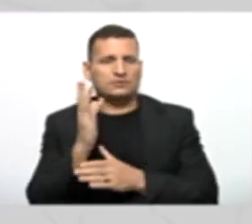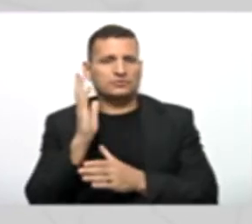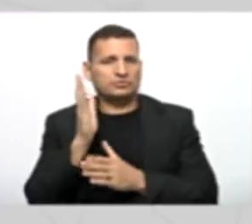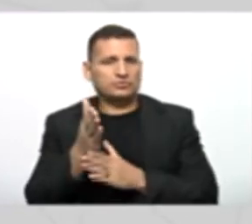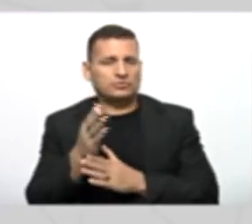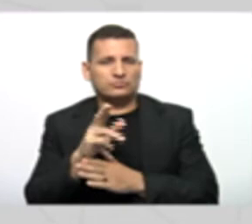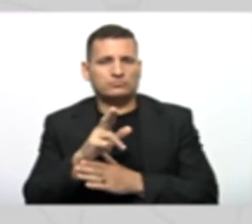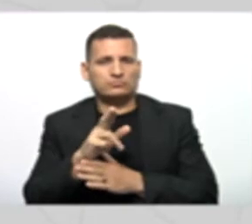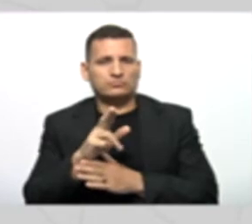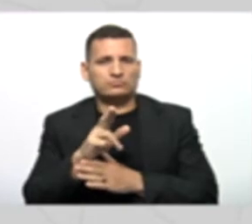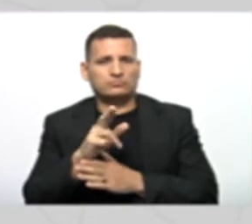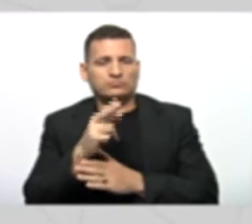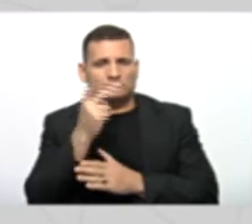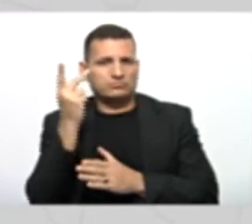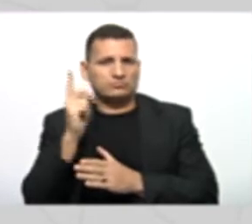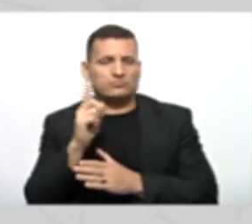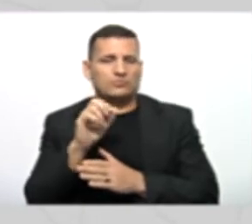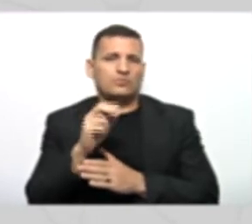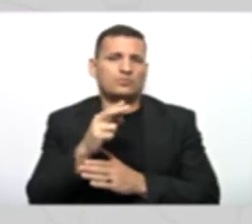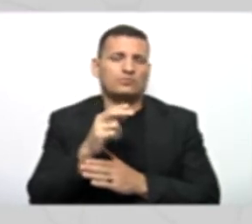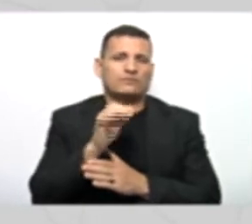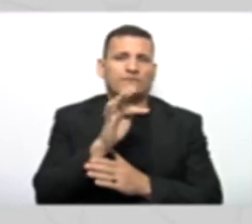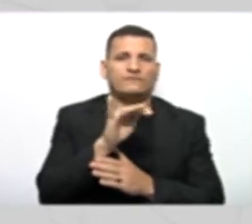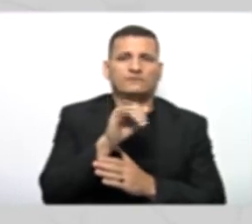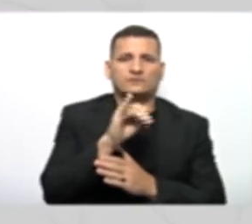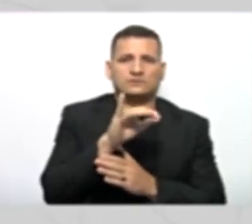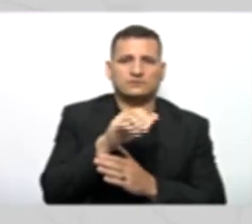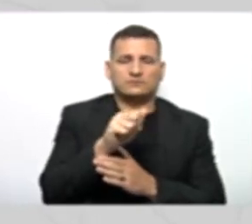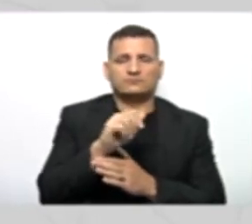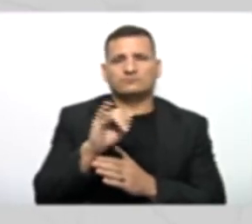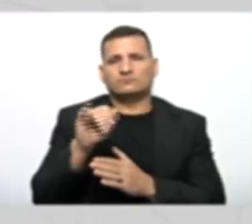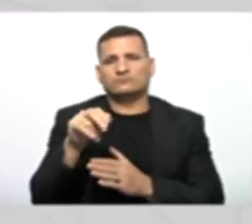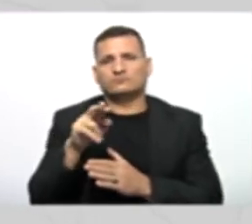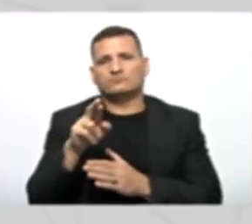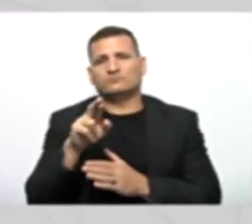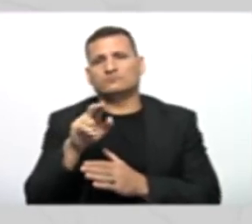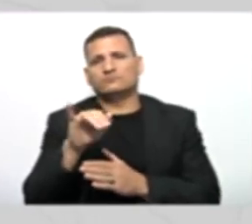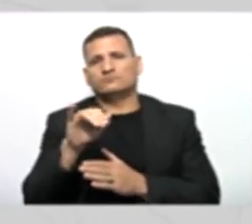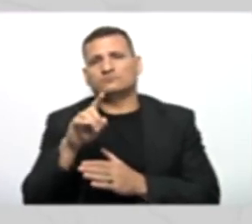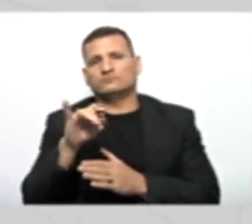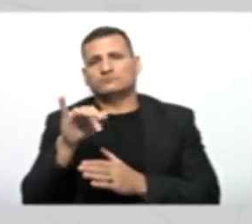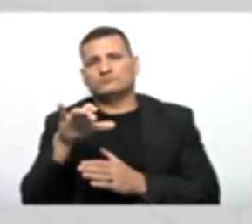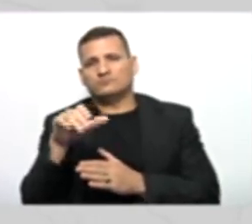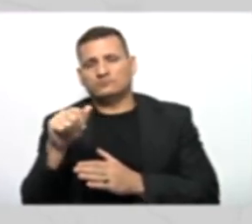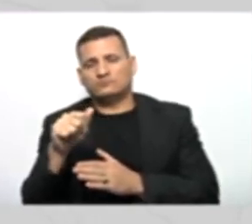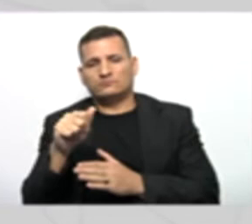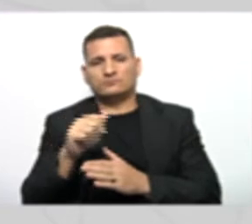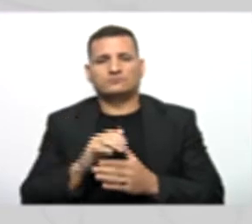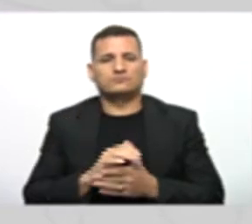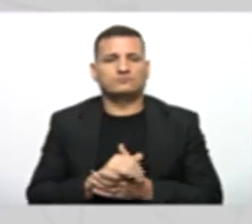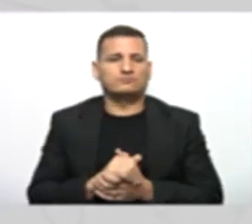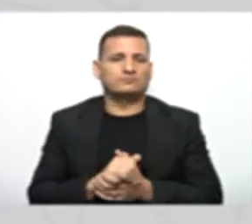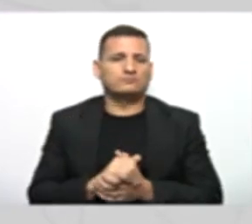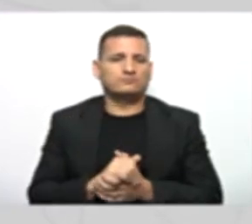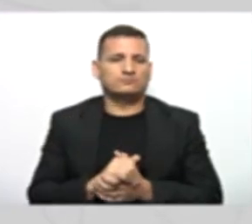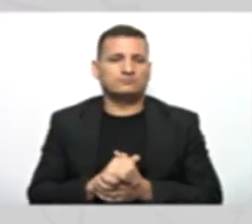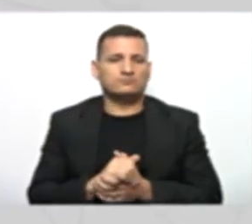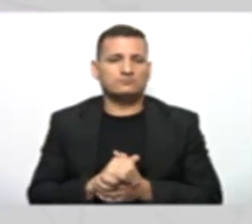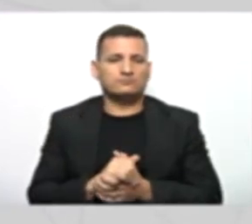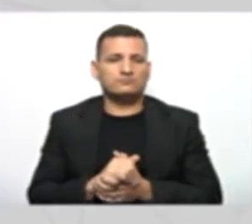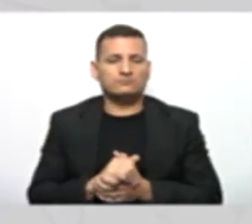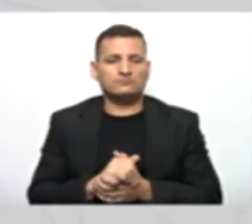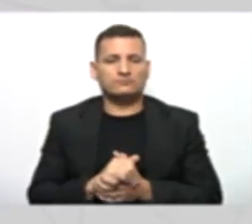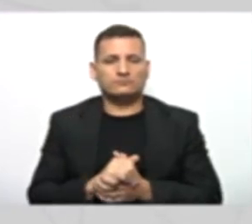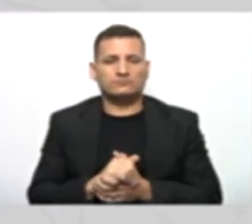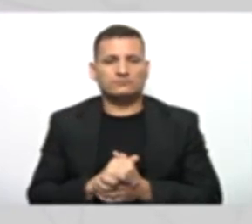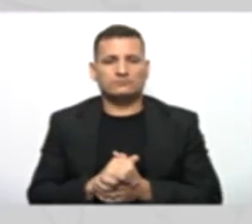objeto pessoa física ou um objeto pessoa jurídica? Então, quando nós vamos criar o atributo pessoa física, nós temos que saber.